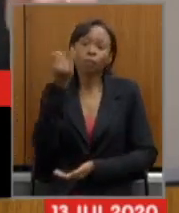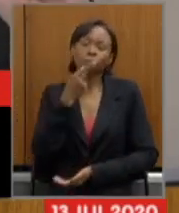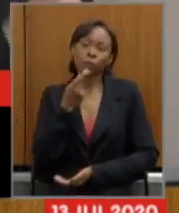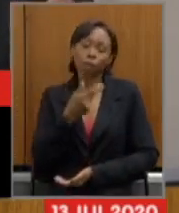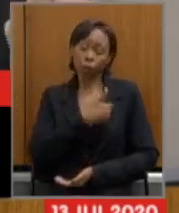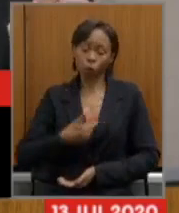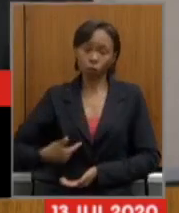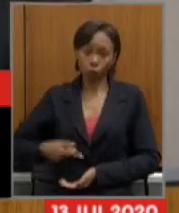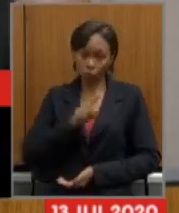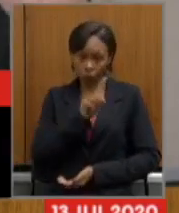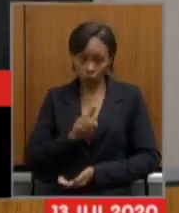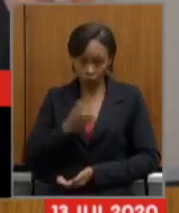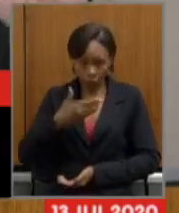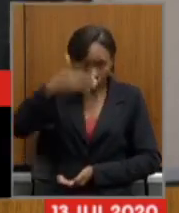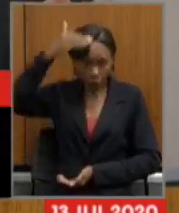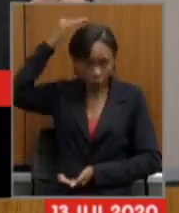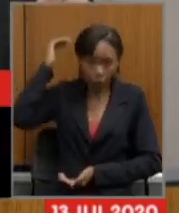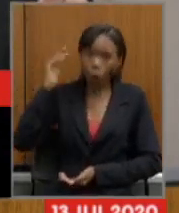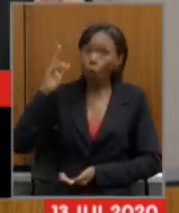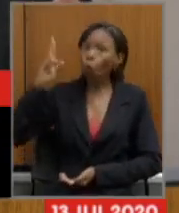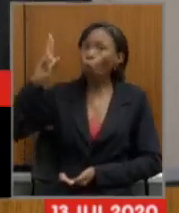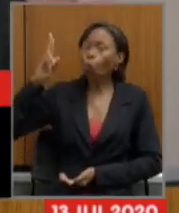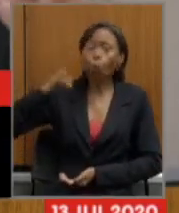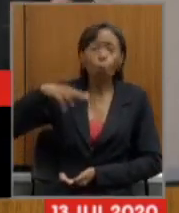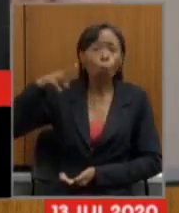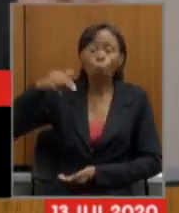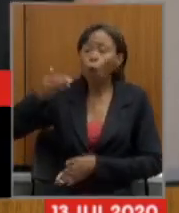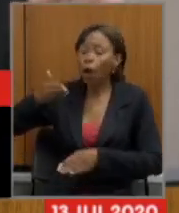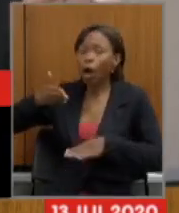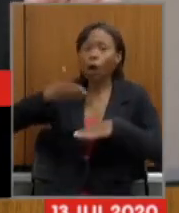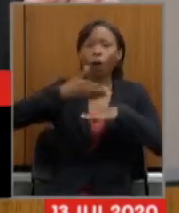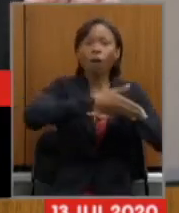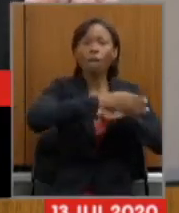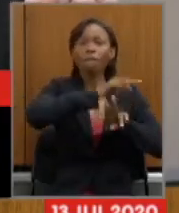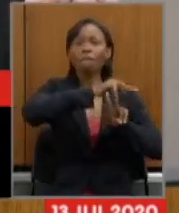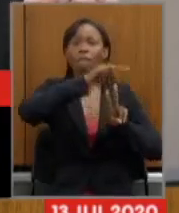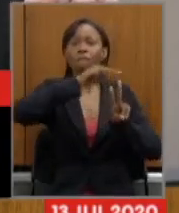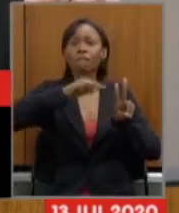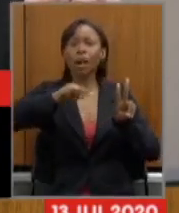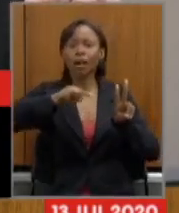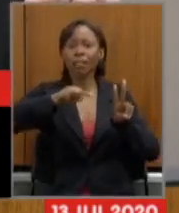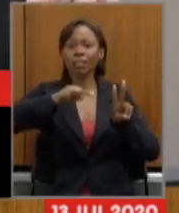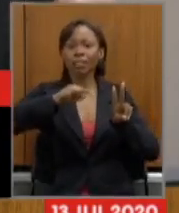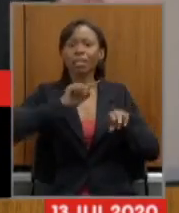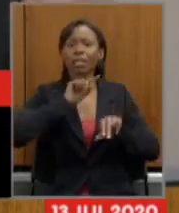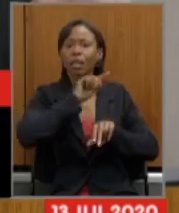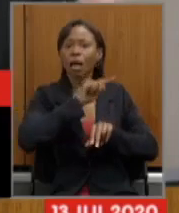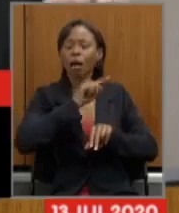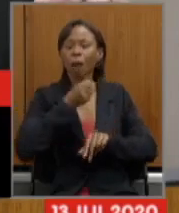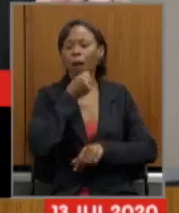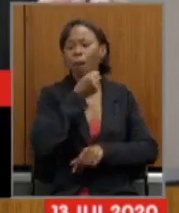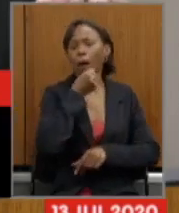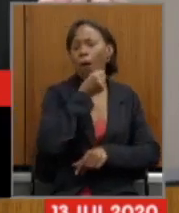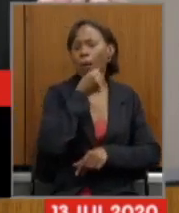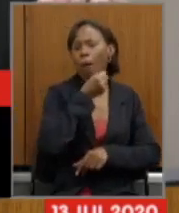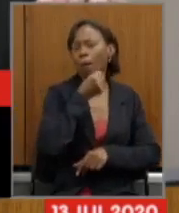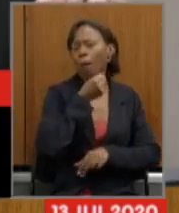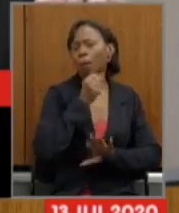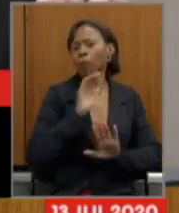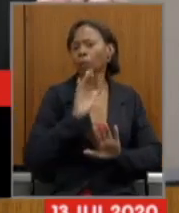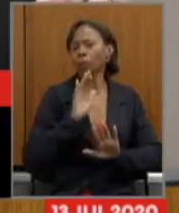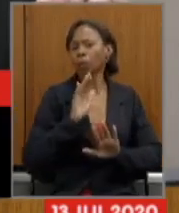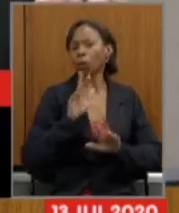momento algum foi na sede da Vale da entrevista o que aconteceu no governo passado